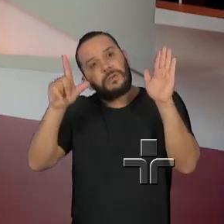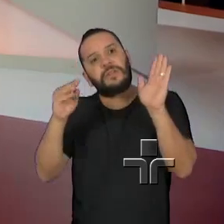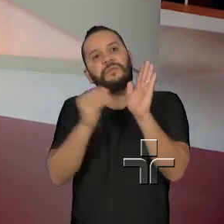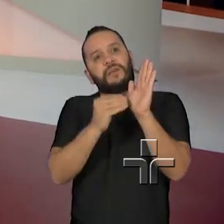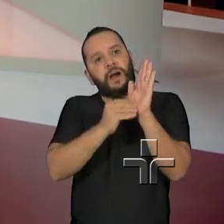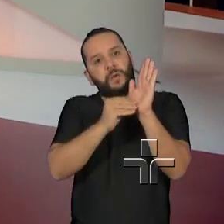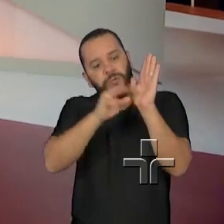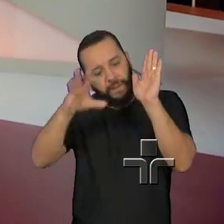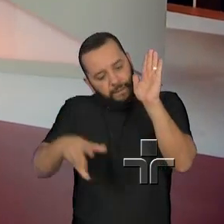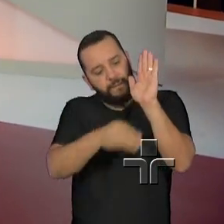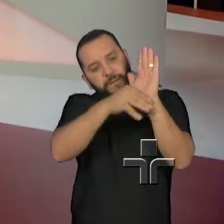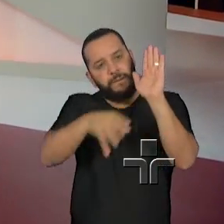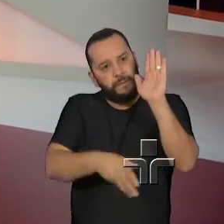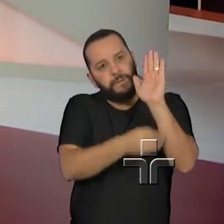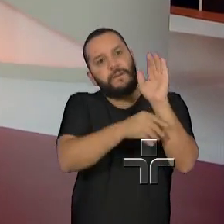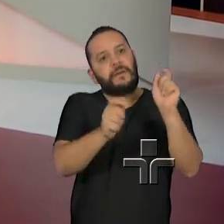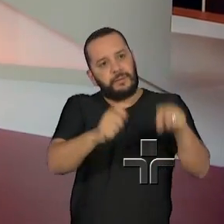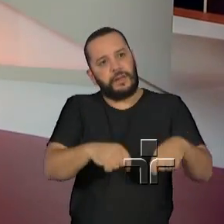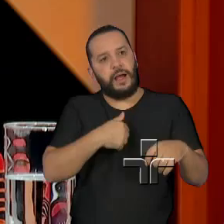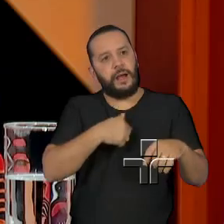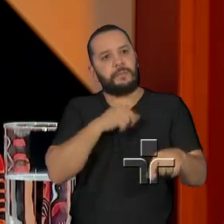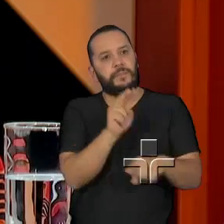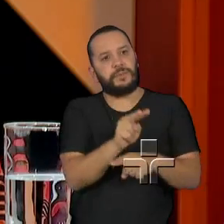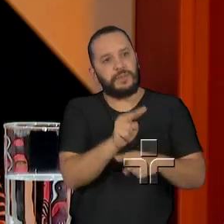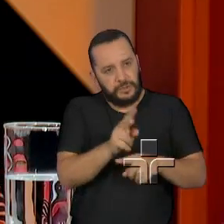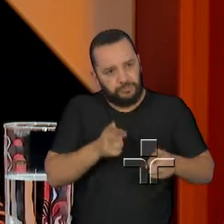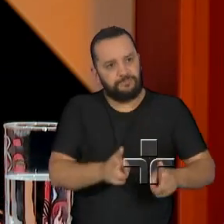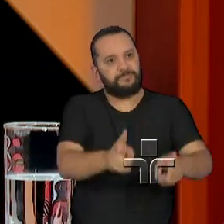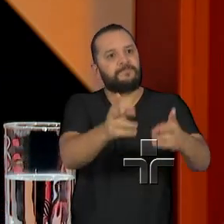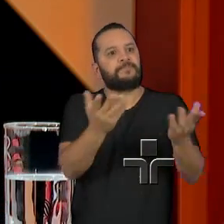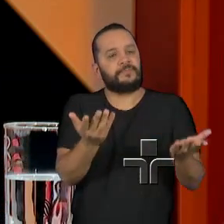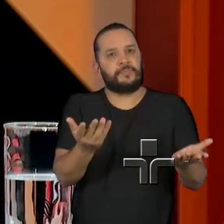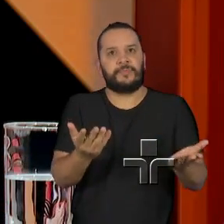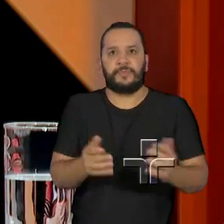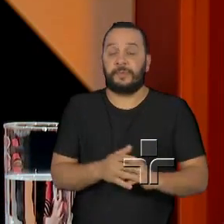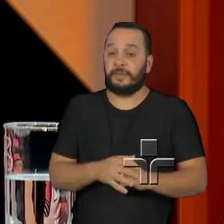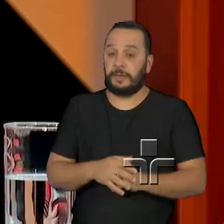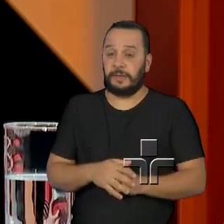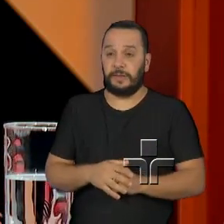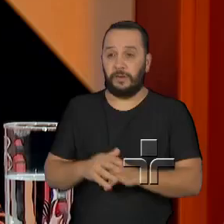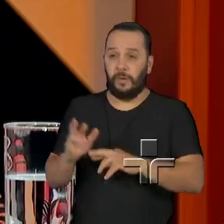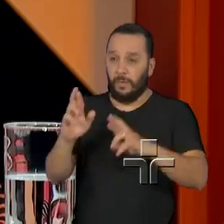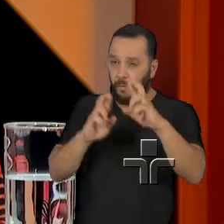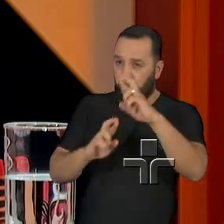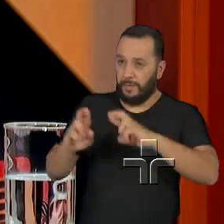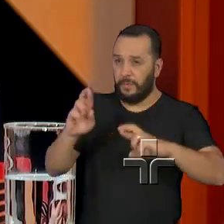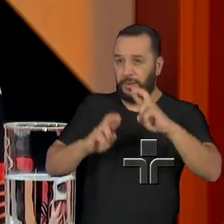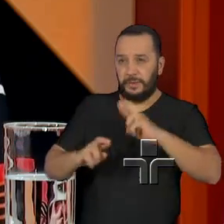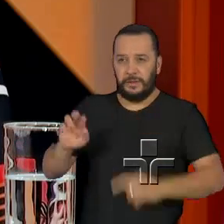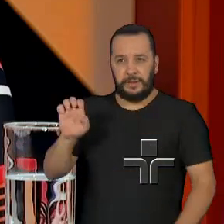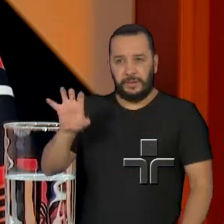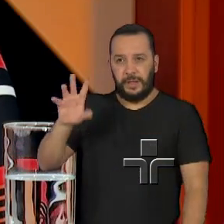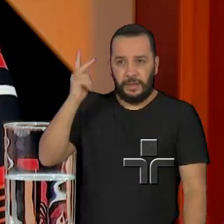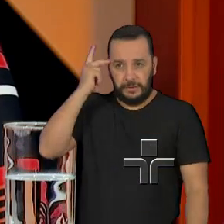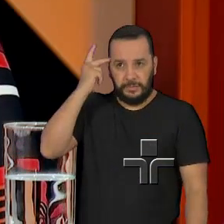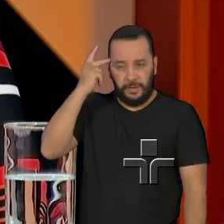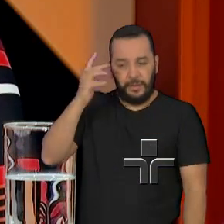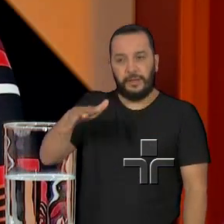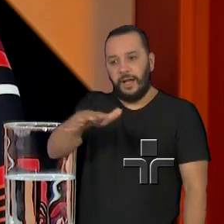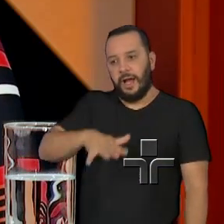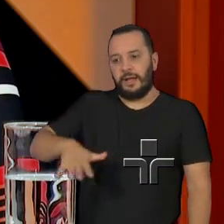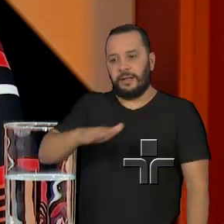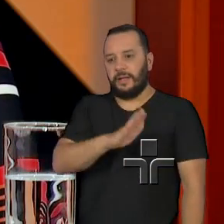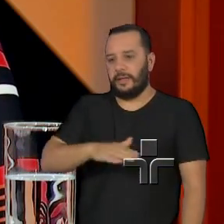ampliar ainda mais essa proteção. Esse acompanhamento que é feito no Estado todo de São Paulo, na área da Infância e Juventude,